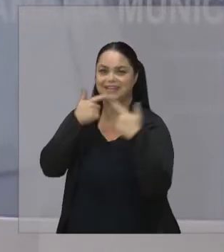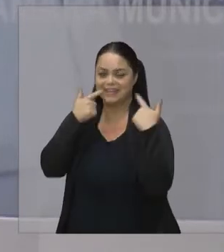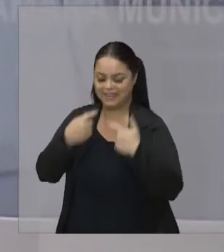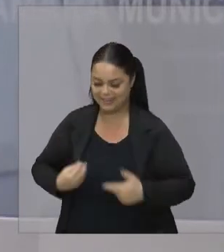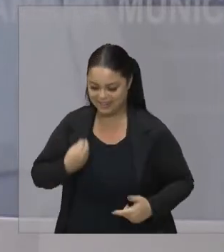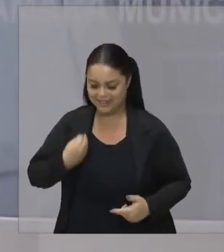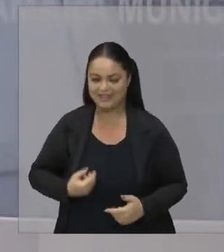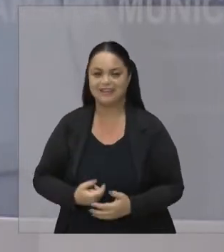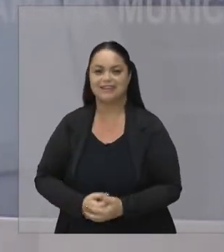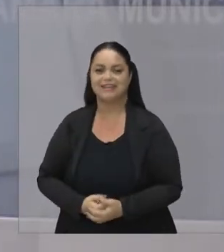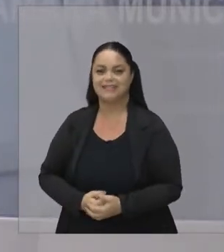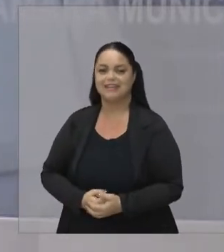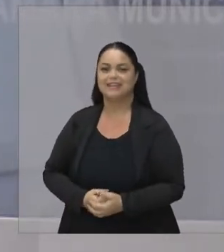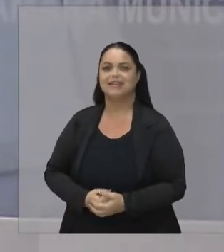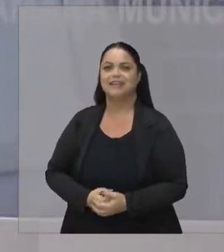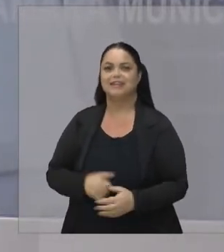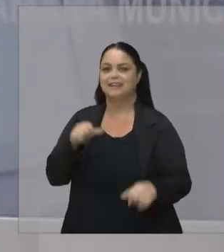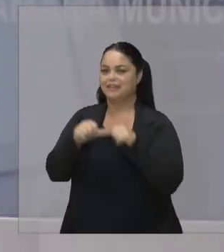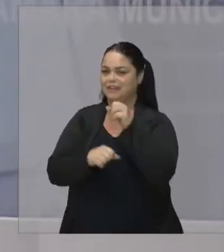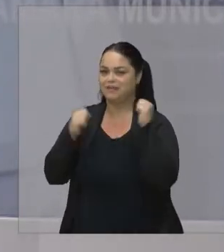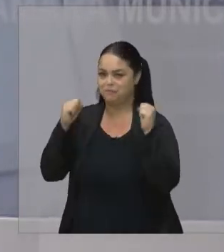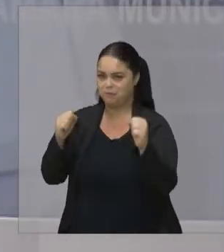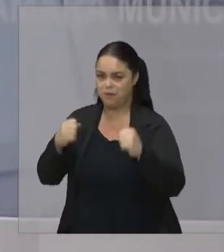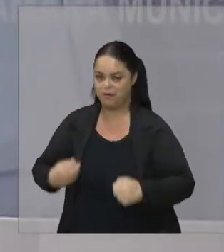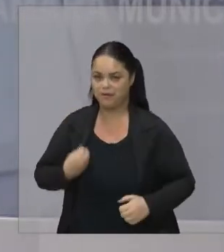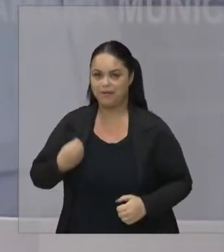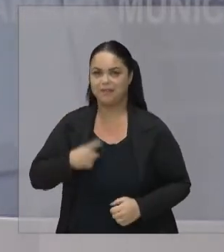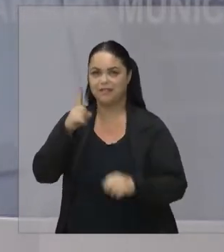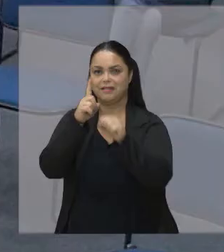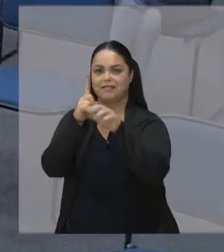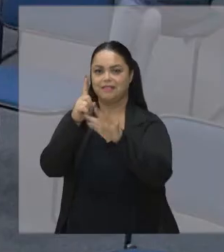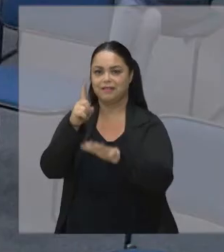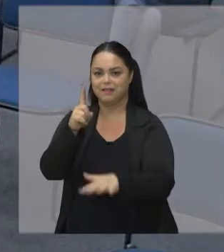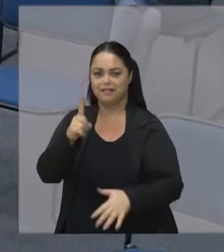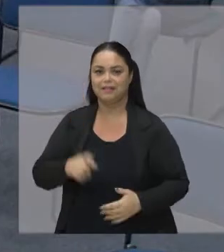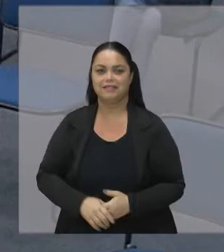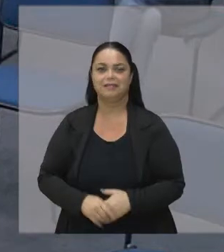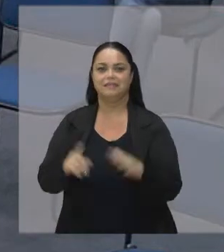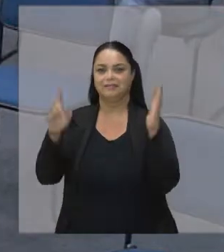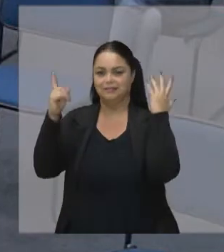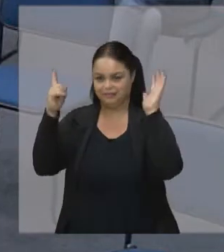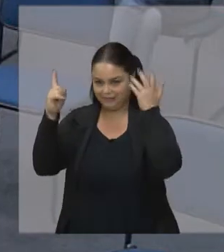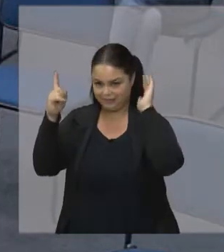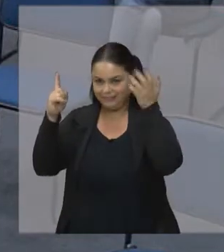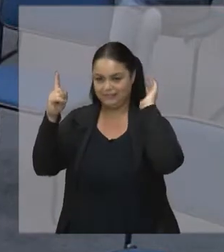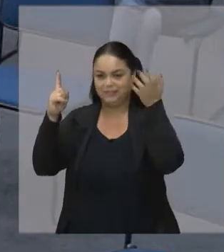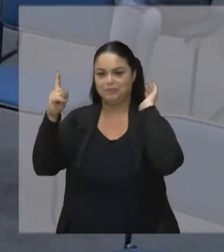Sorriso pode transformar A nossa vida Deus abençoe Aplausos